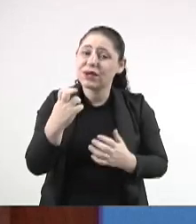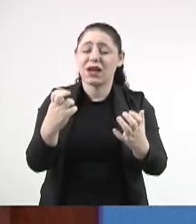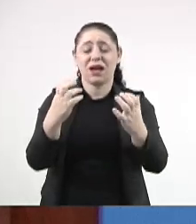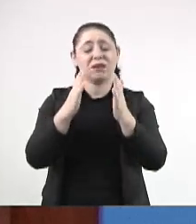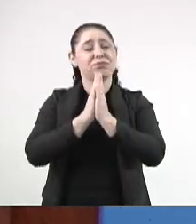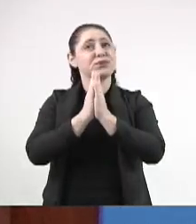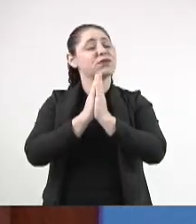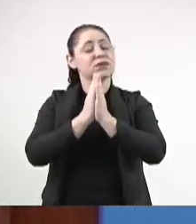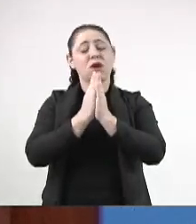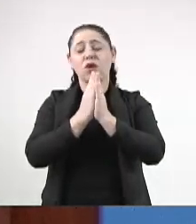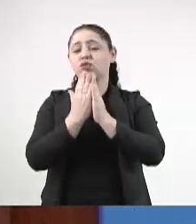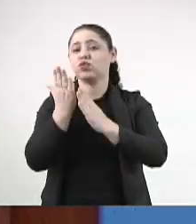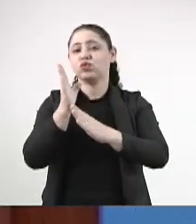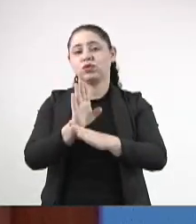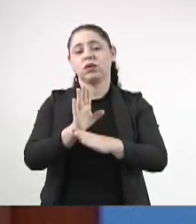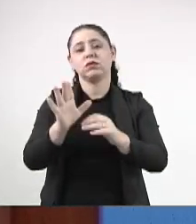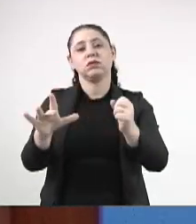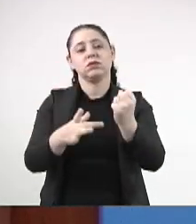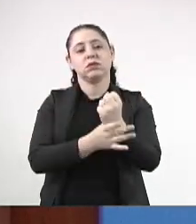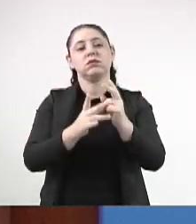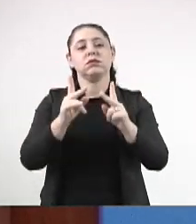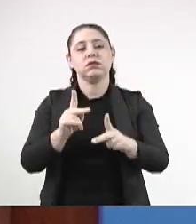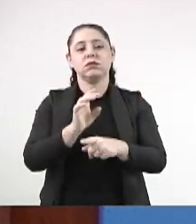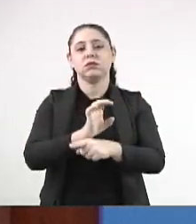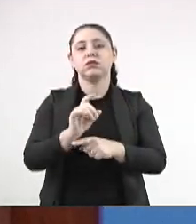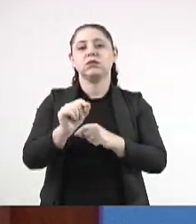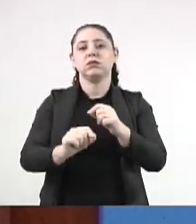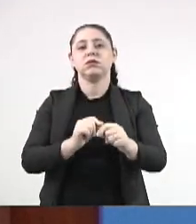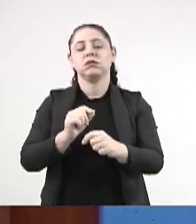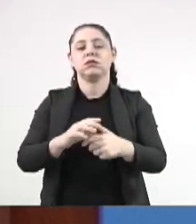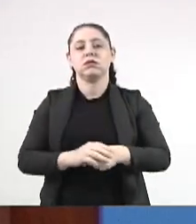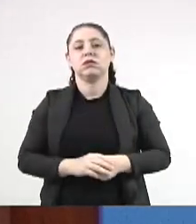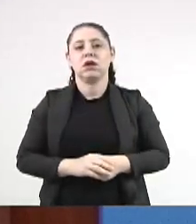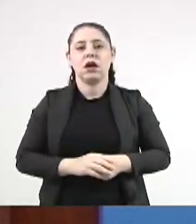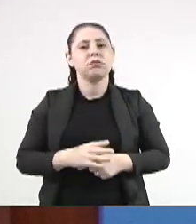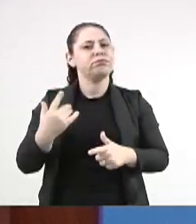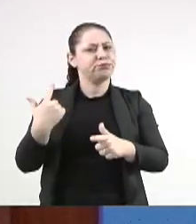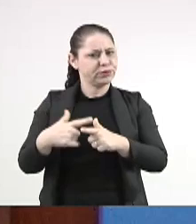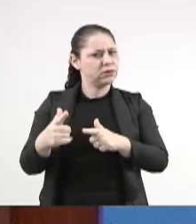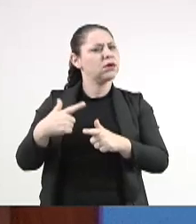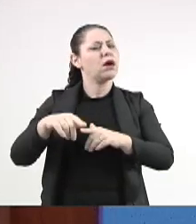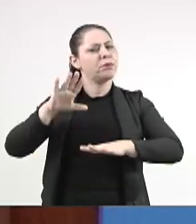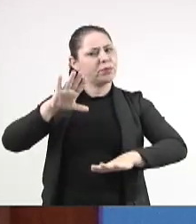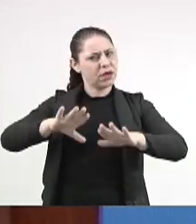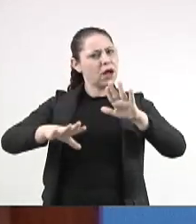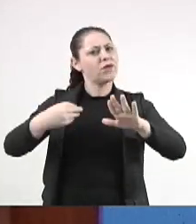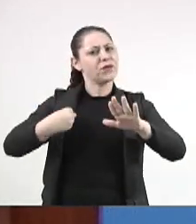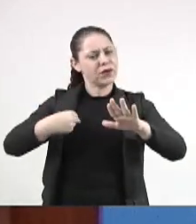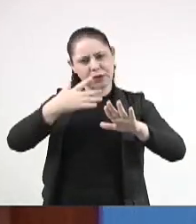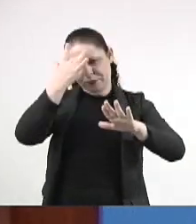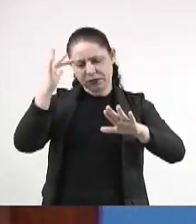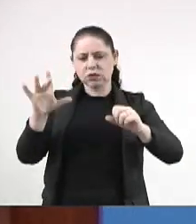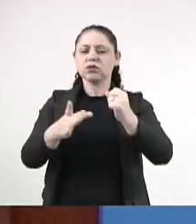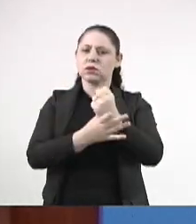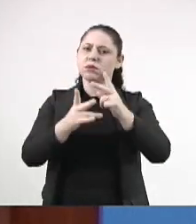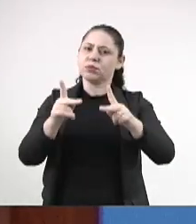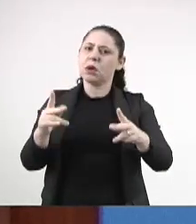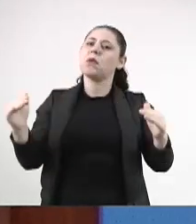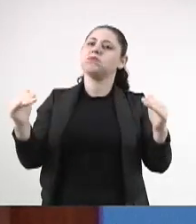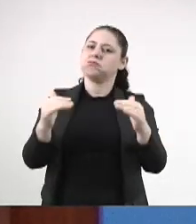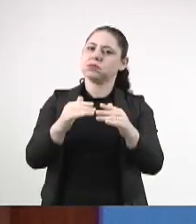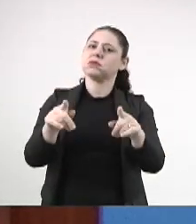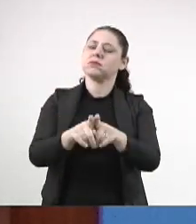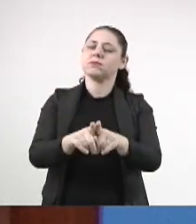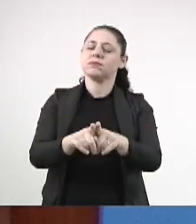Segurança Pública do Estado, porque é uma questão que coloca em risco a vida das pessoas, portanto, tem a ver com segurança pública também, e